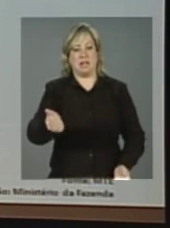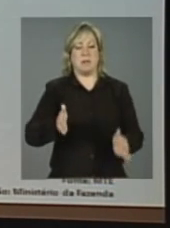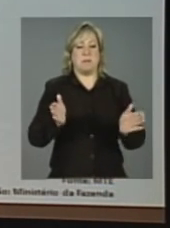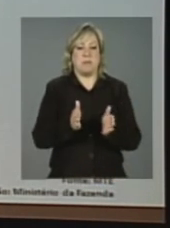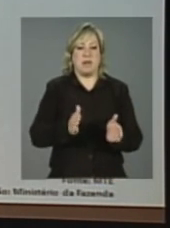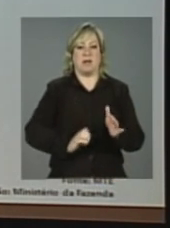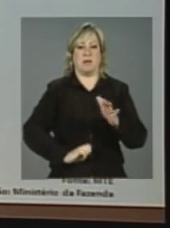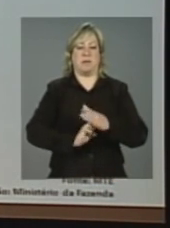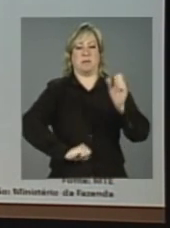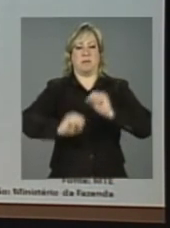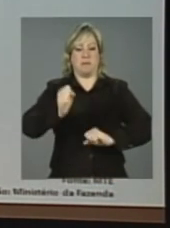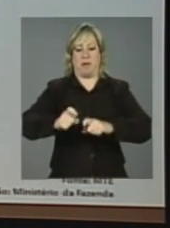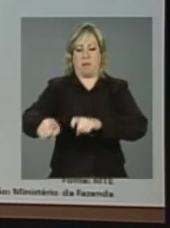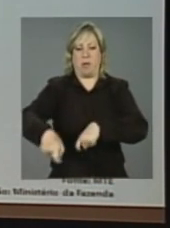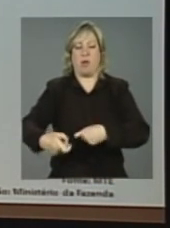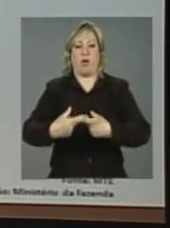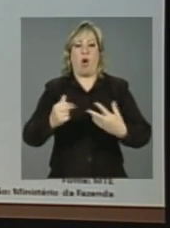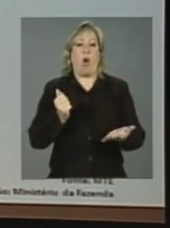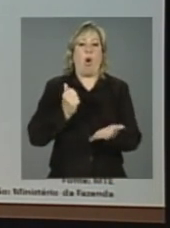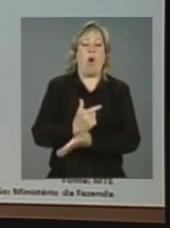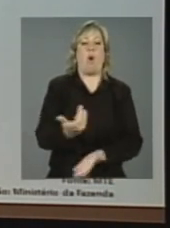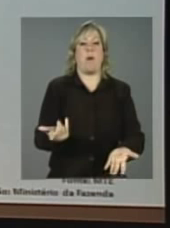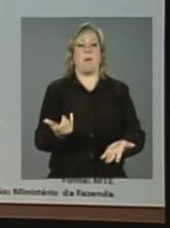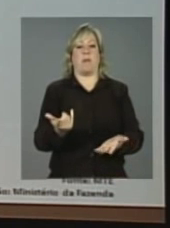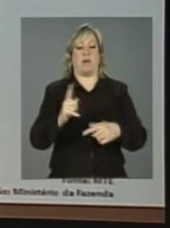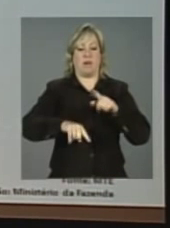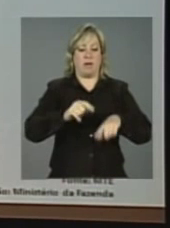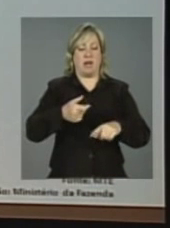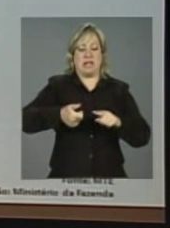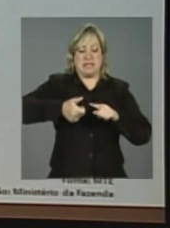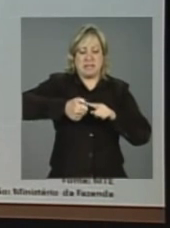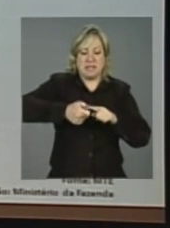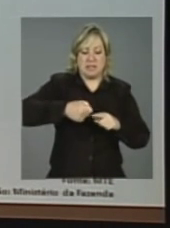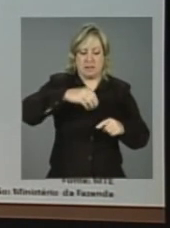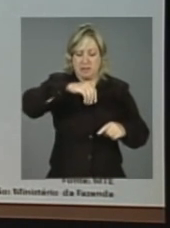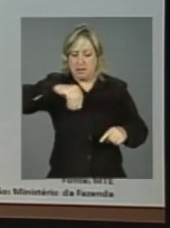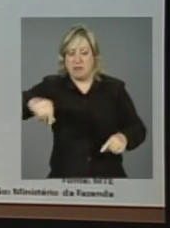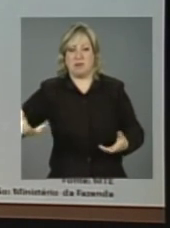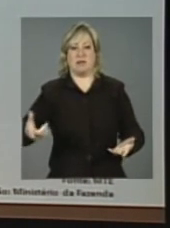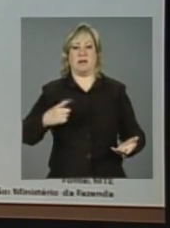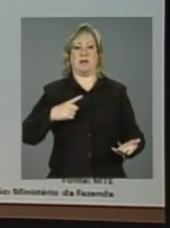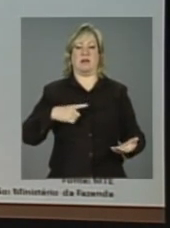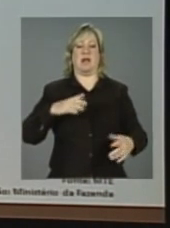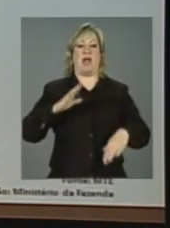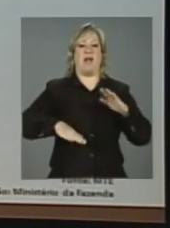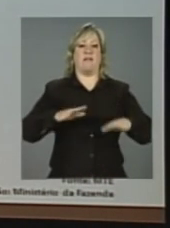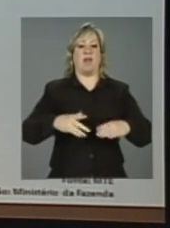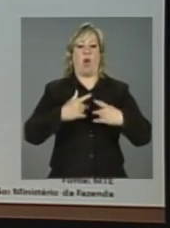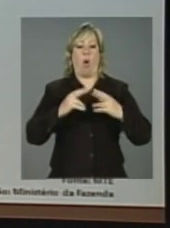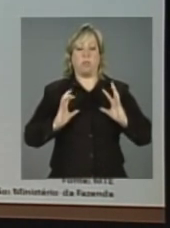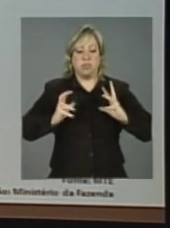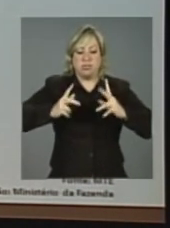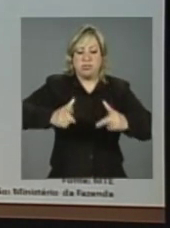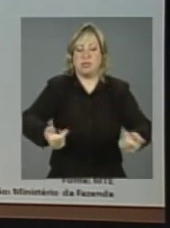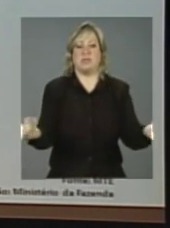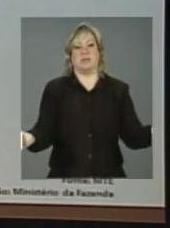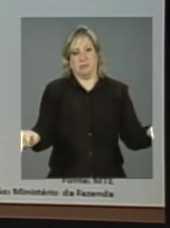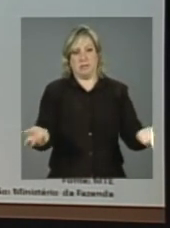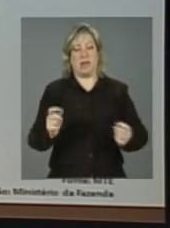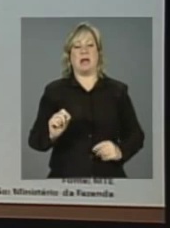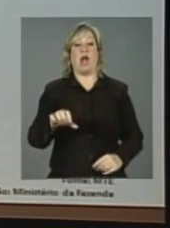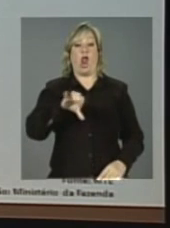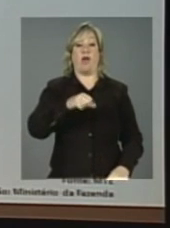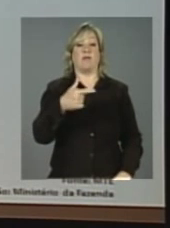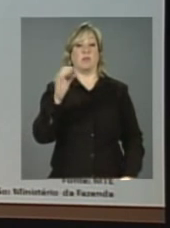pequenos produtores, para comprarem matérias-primas, alguns instrumentos de produção, portanto,